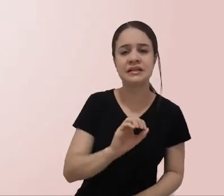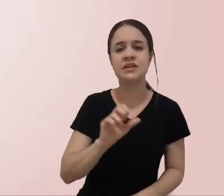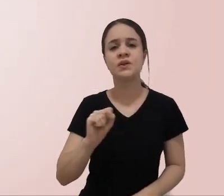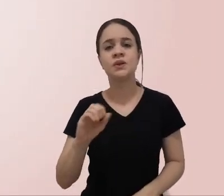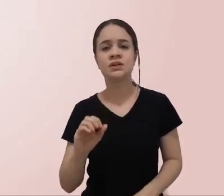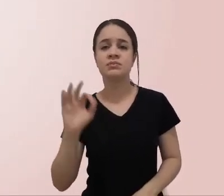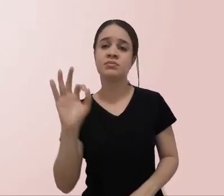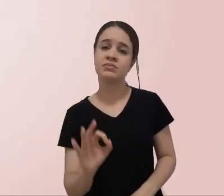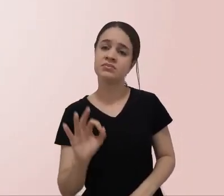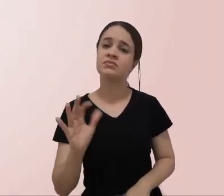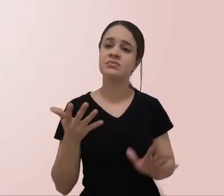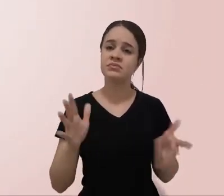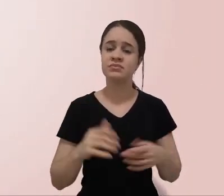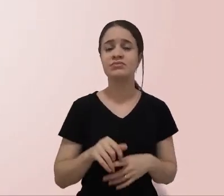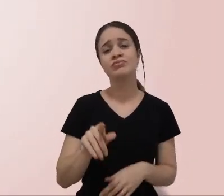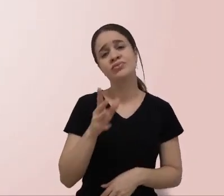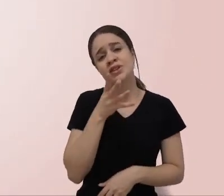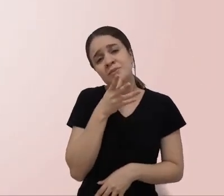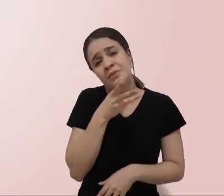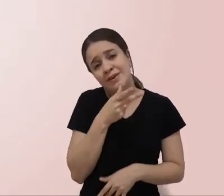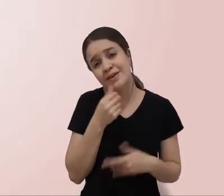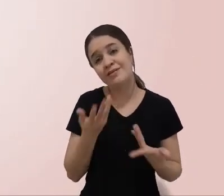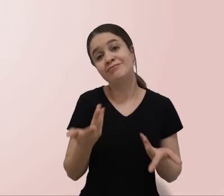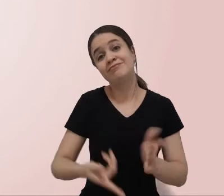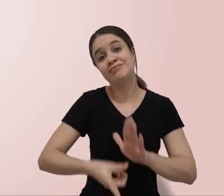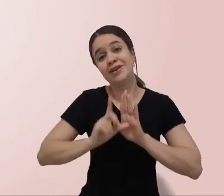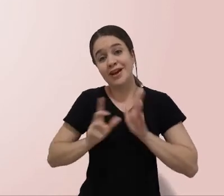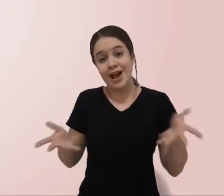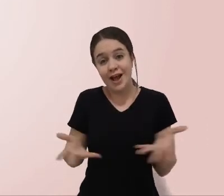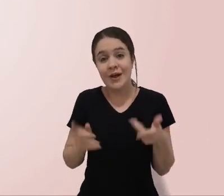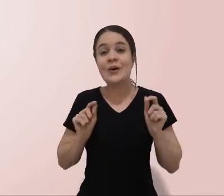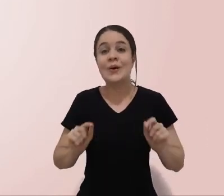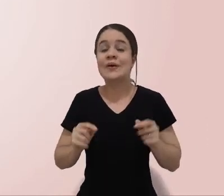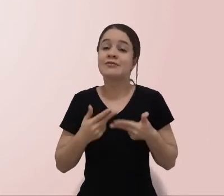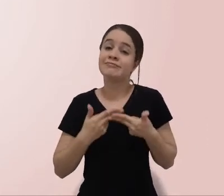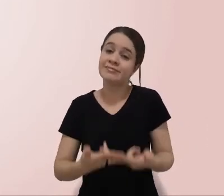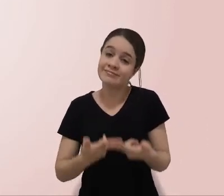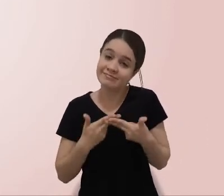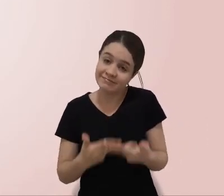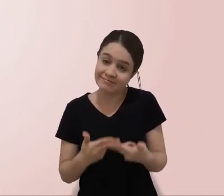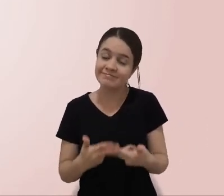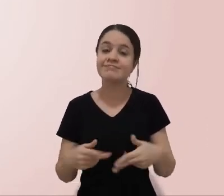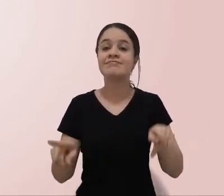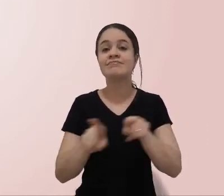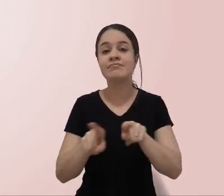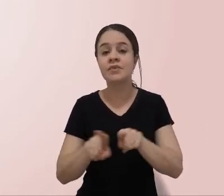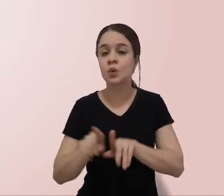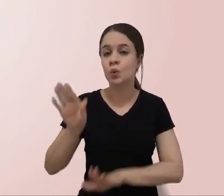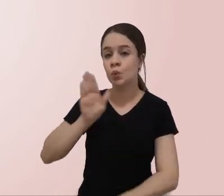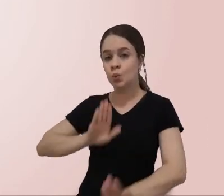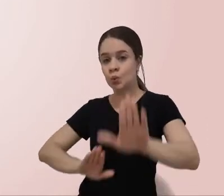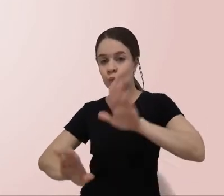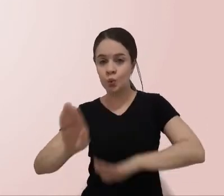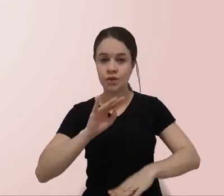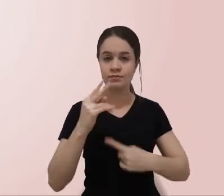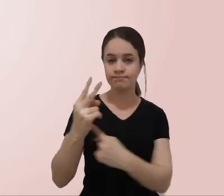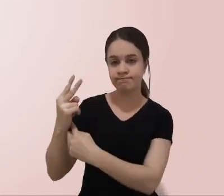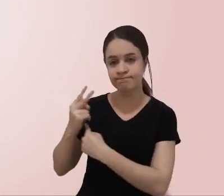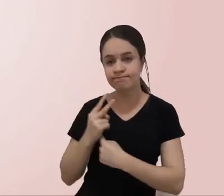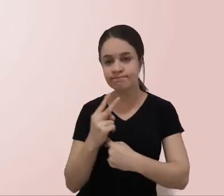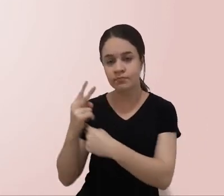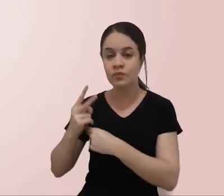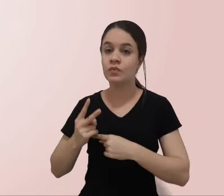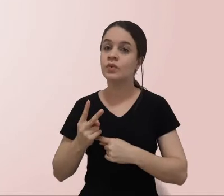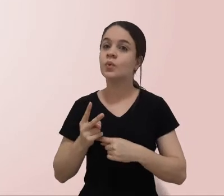pouco mais de tempo. Por isso, é preciso ter paciência e manter os cuidados de prevenção contra a Covid